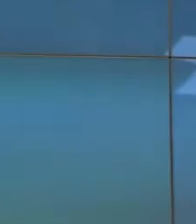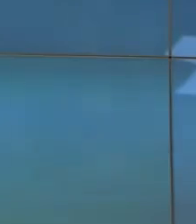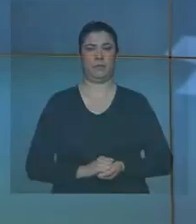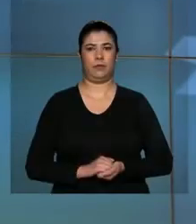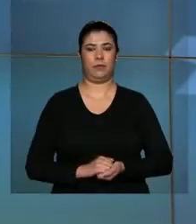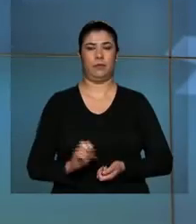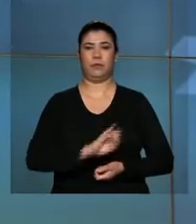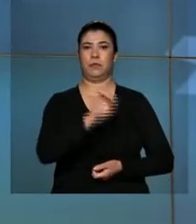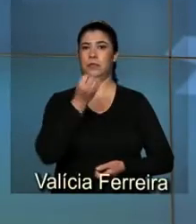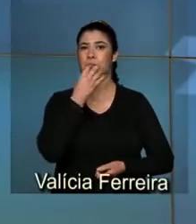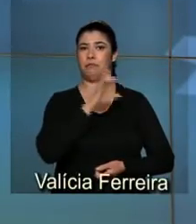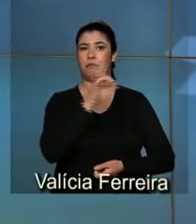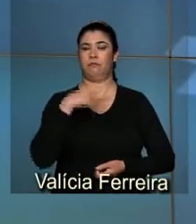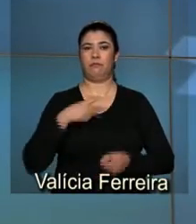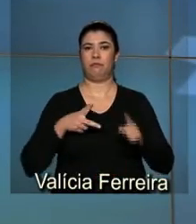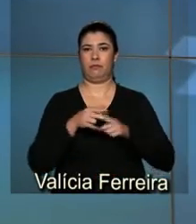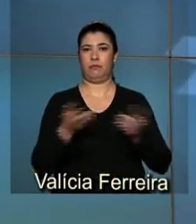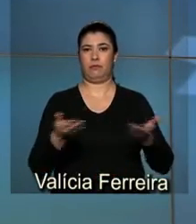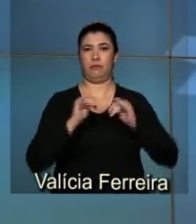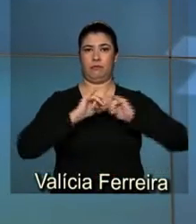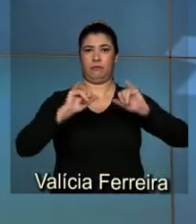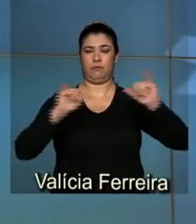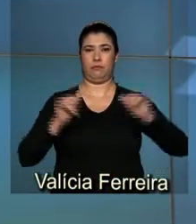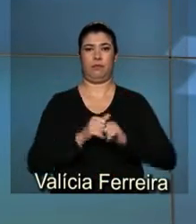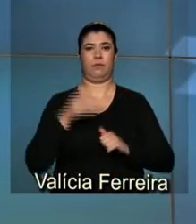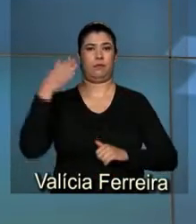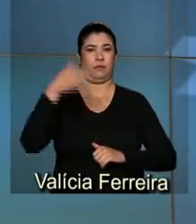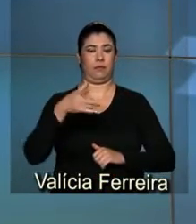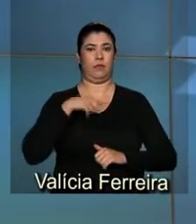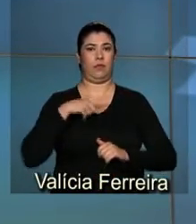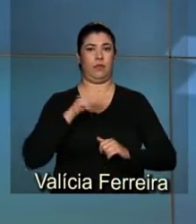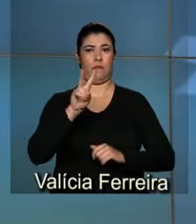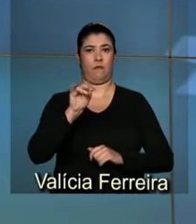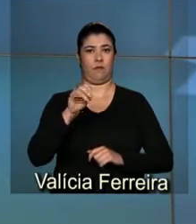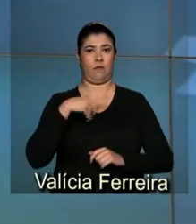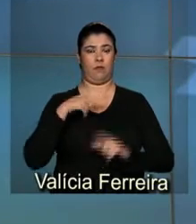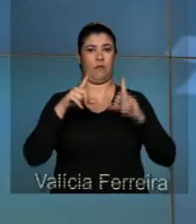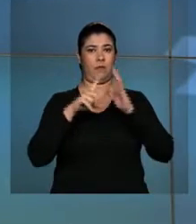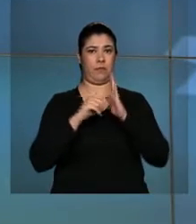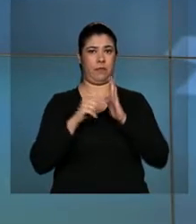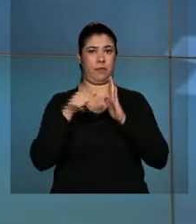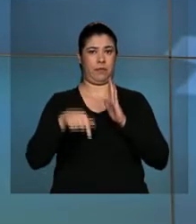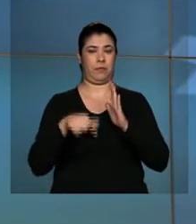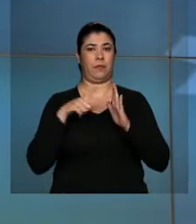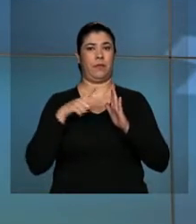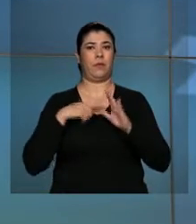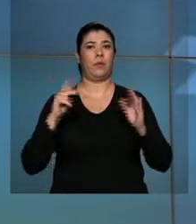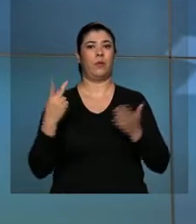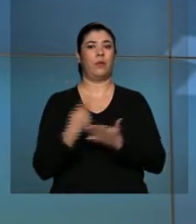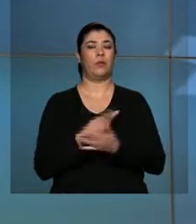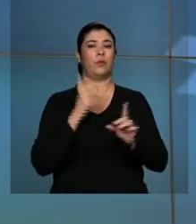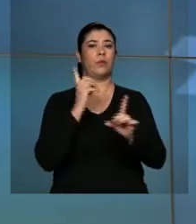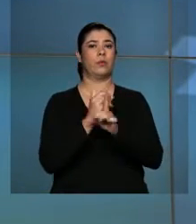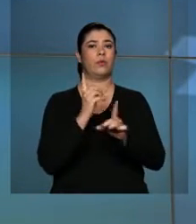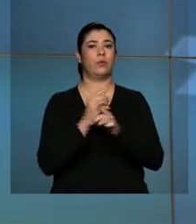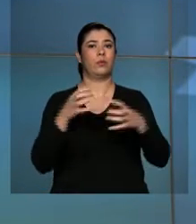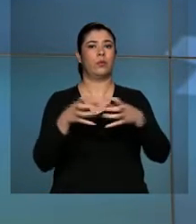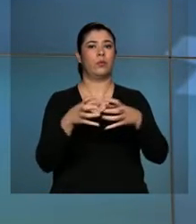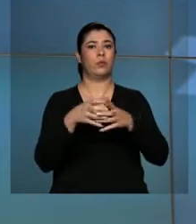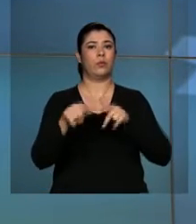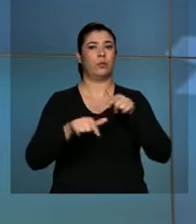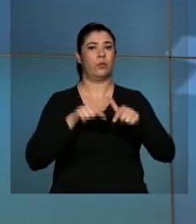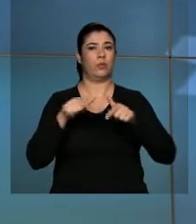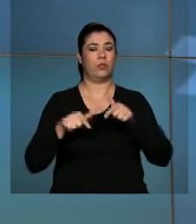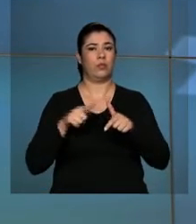Olá, bom dia. Interrompemos nossa programação para ir ao vivo ao Palácio do Planalto. Será realizado o encontro do grupo de